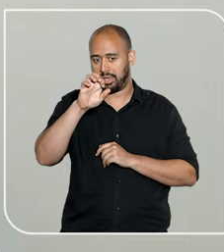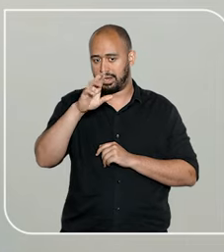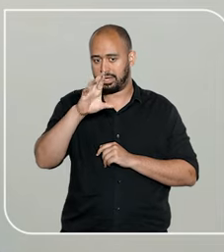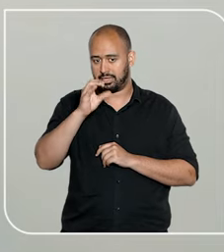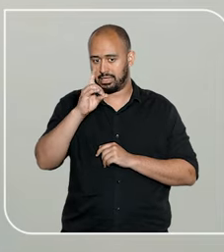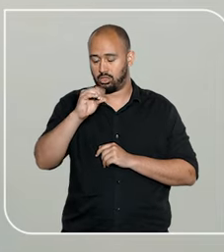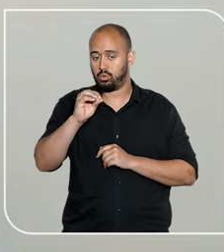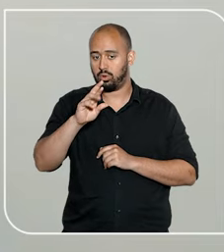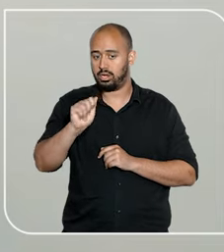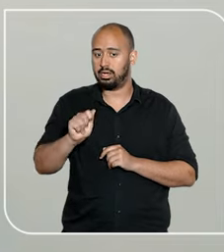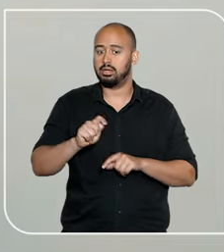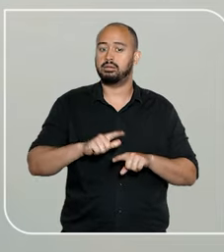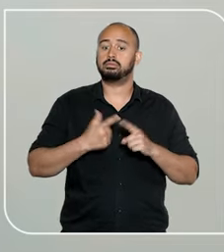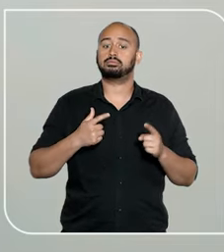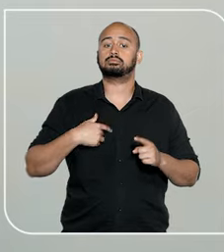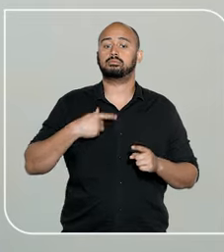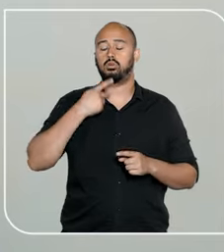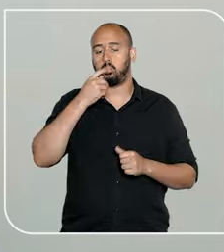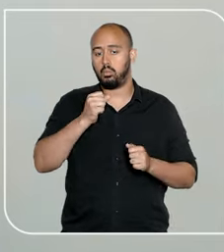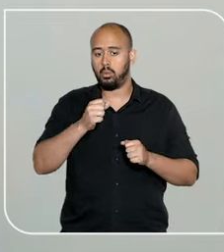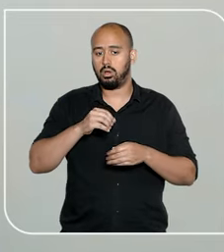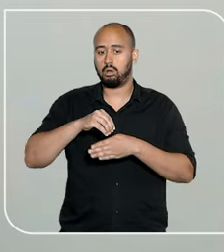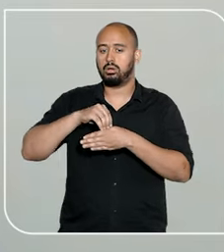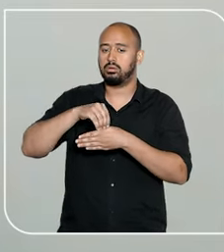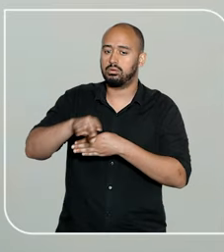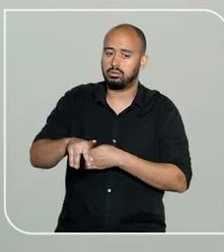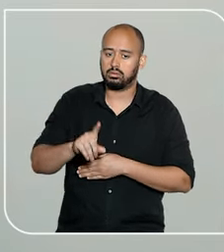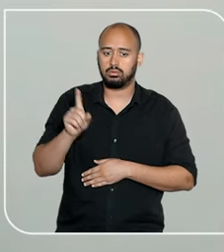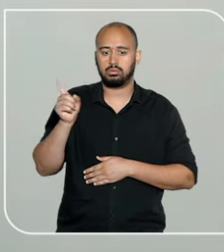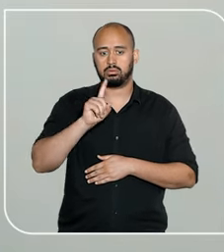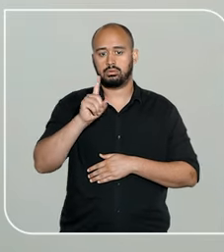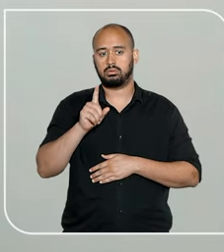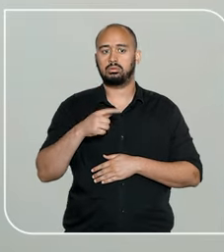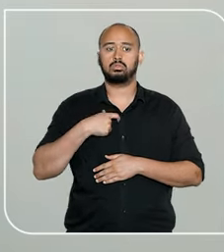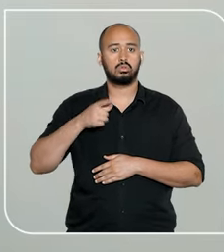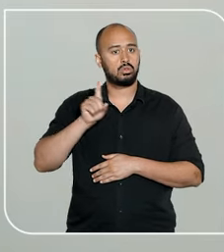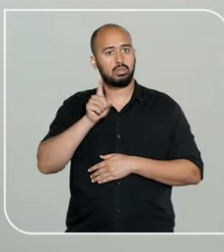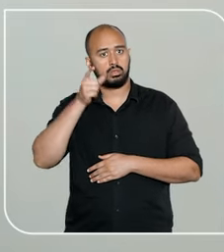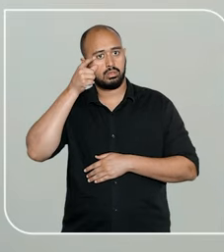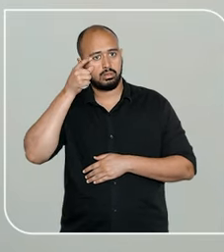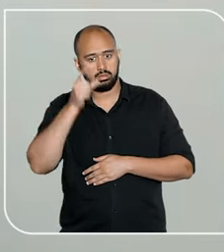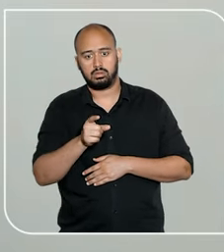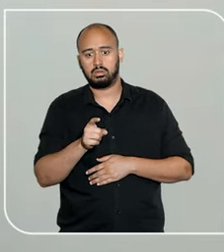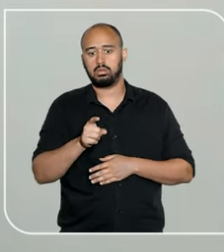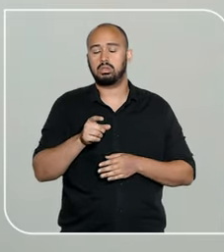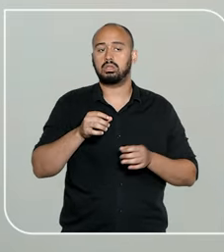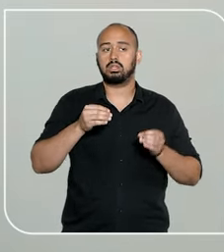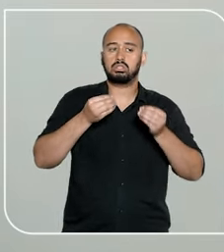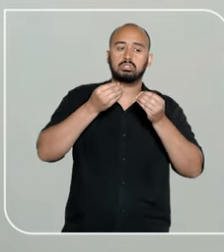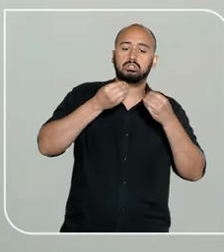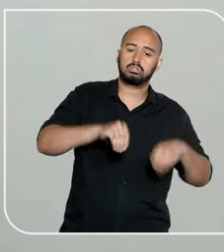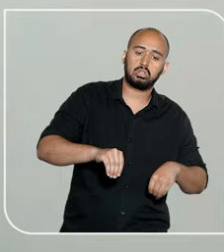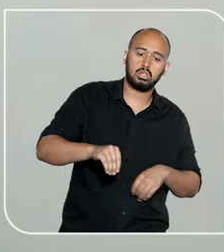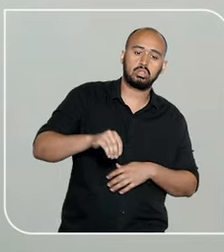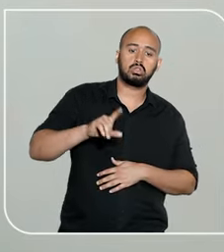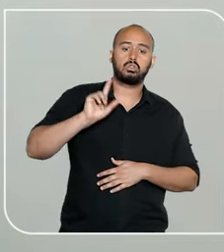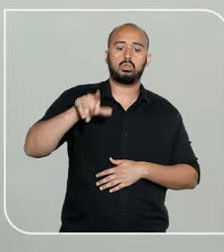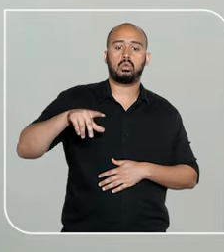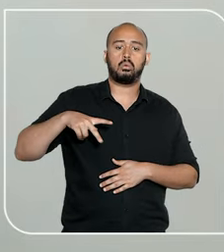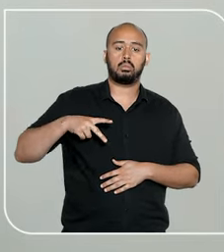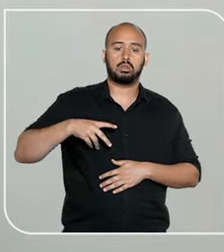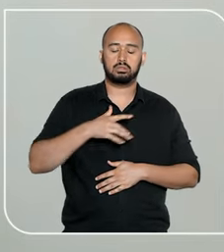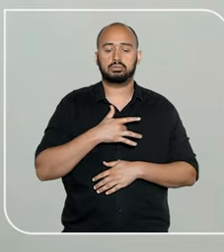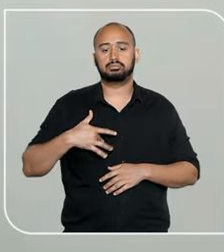Mas antes, pode também mandar uma mensagem para a operadora dizendo que não tem interesse de sair do plano da saúde,